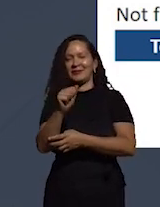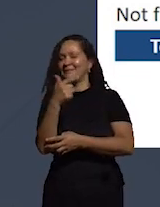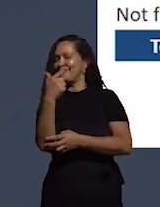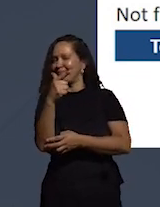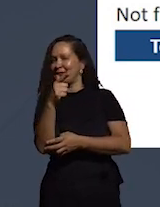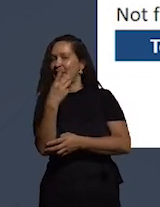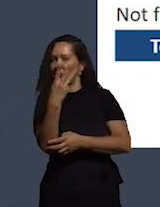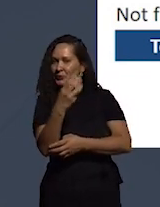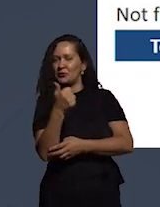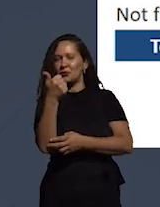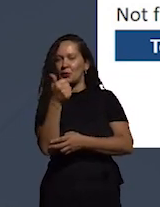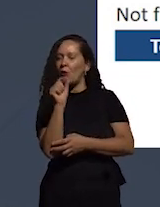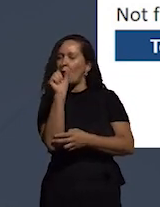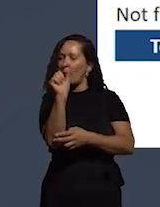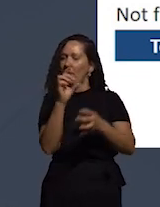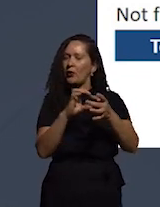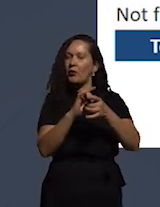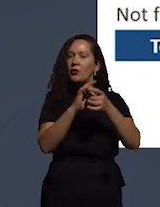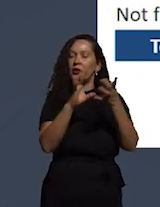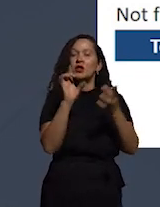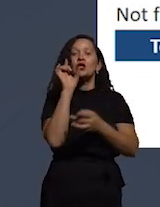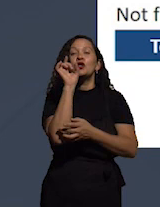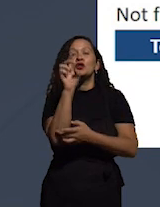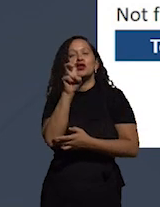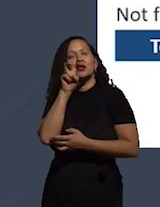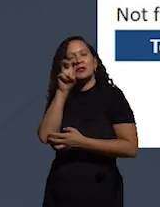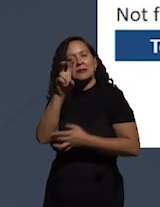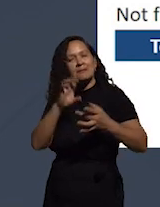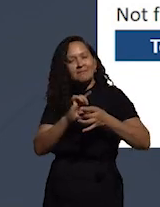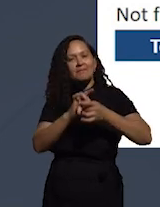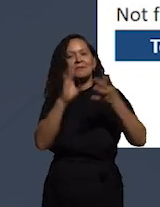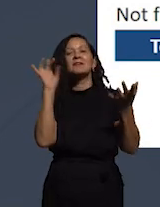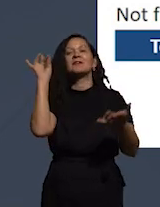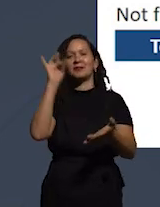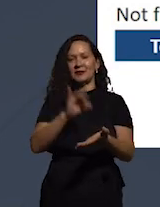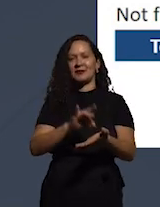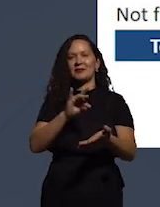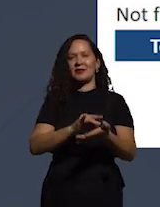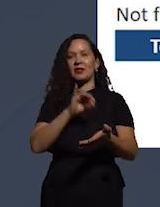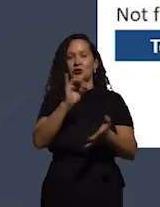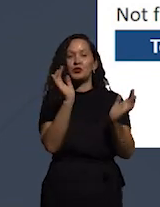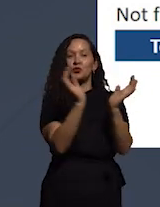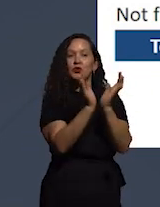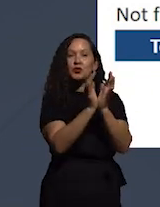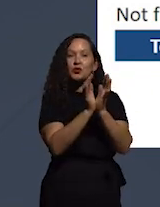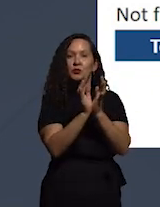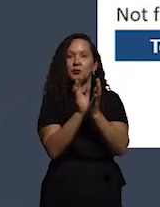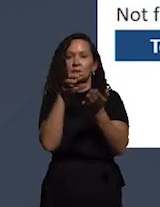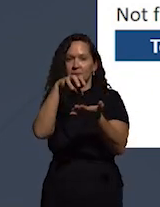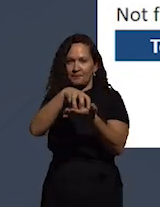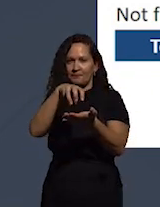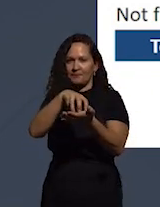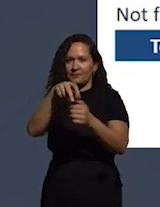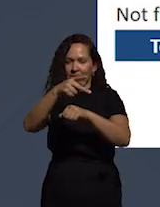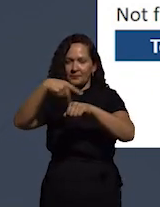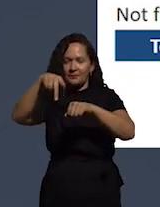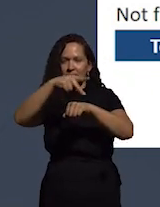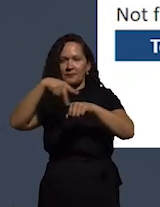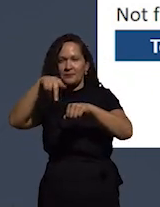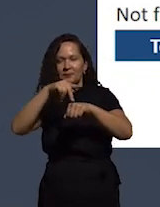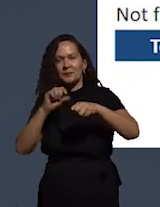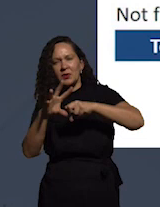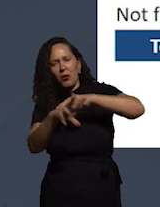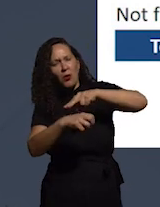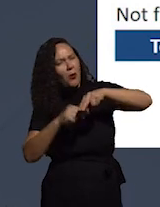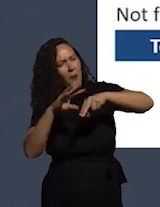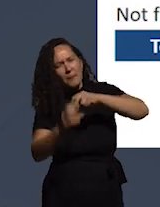parcialmente livres e somente 5 deles são livres também se olharmos no grupo do meio países que são sistematicamente corruptos